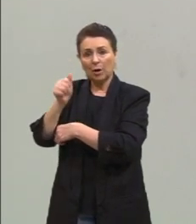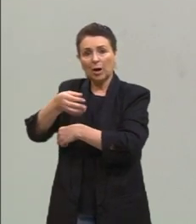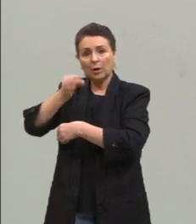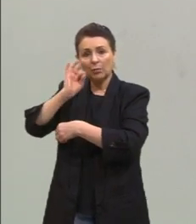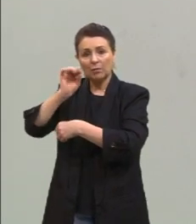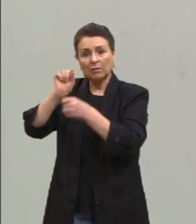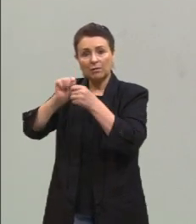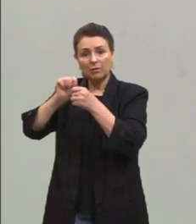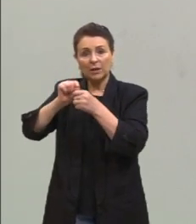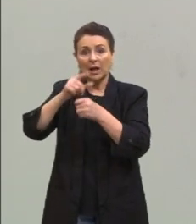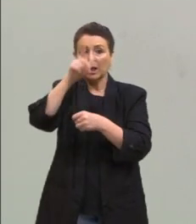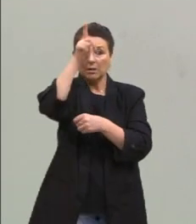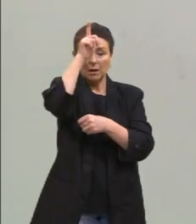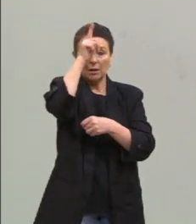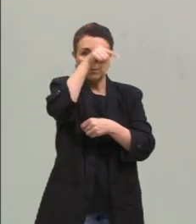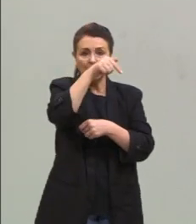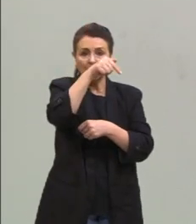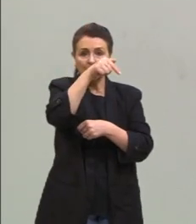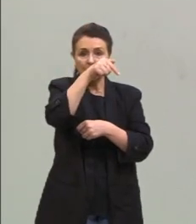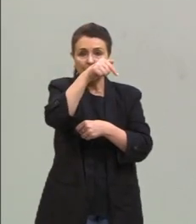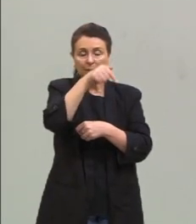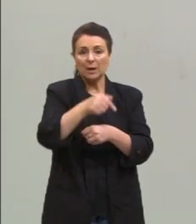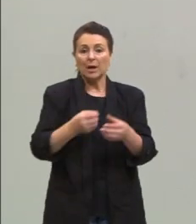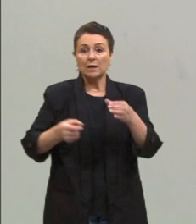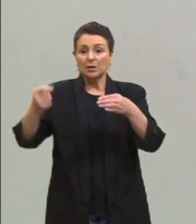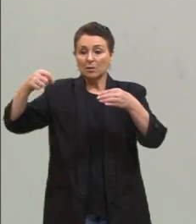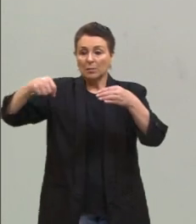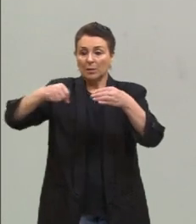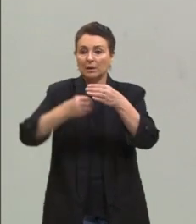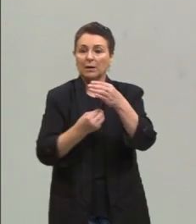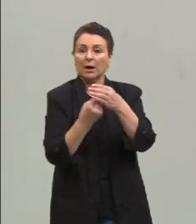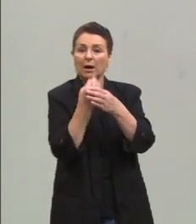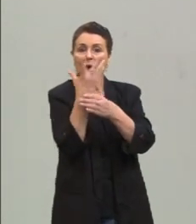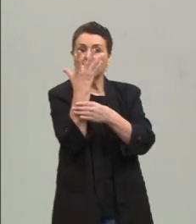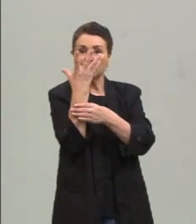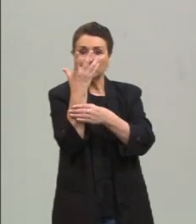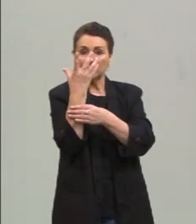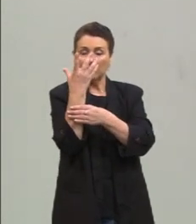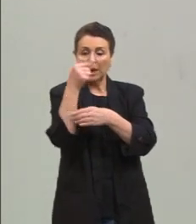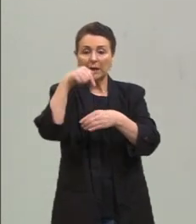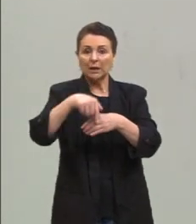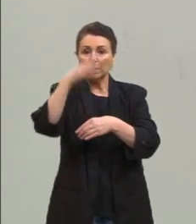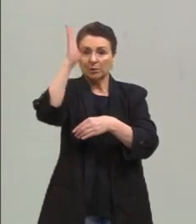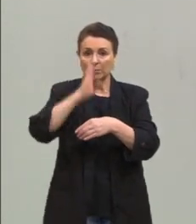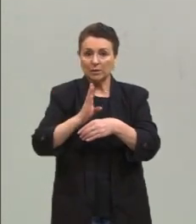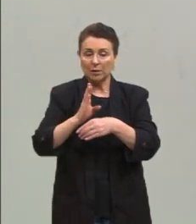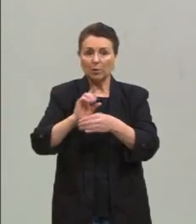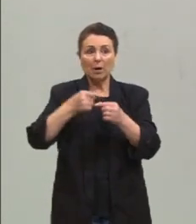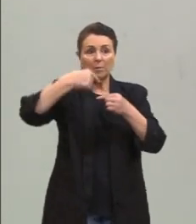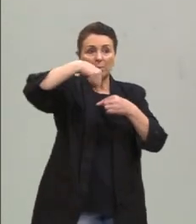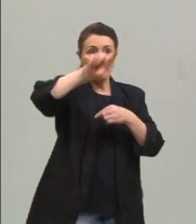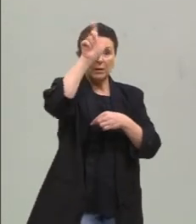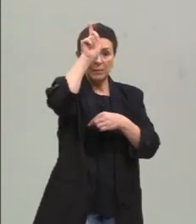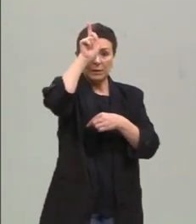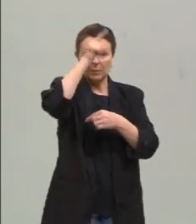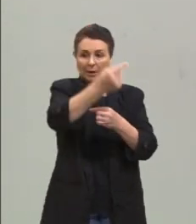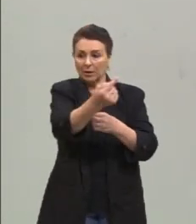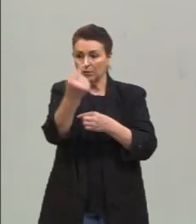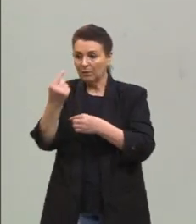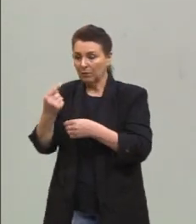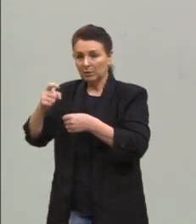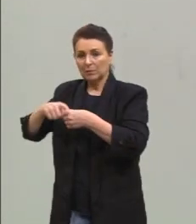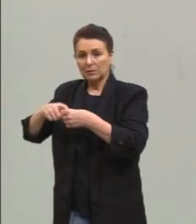feita na Alemanha. Então, gente planta o café aqui, a gente podia torrar nós mesmos e lucrar muito mais com esse café que a gente produz,